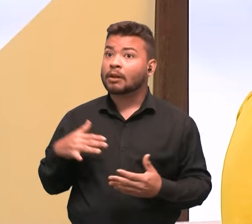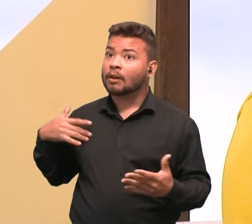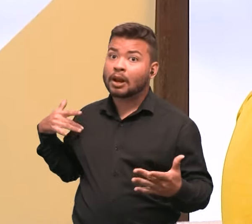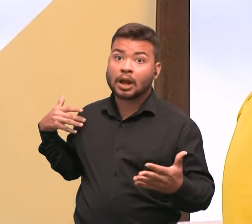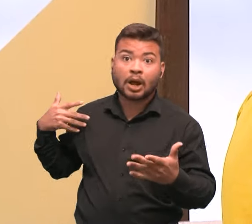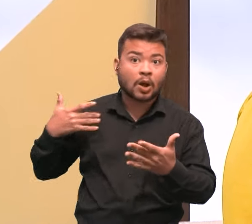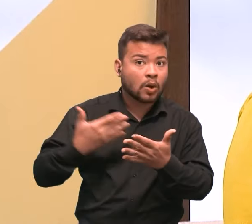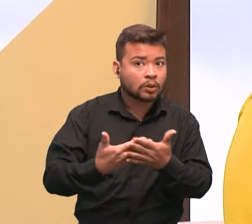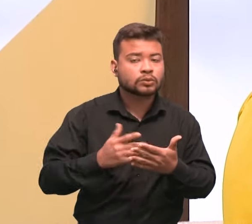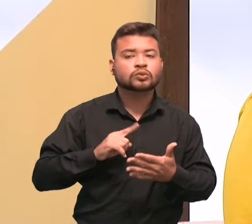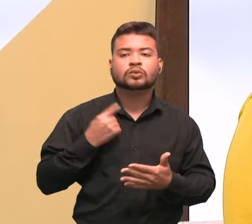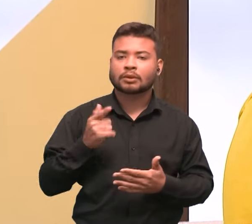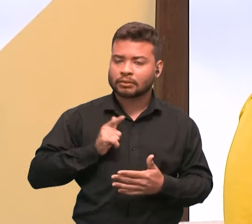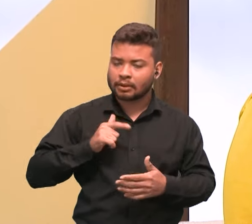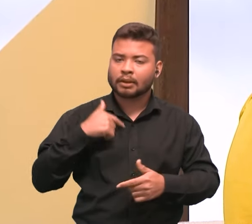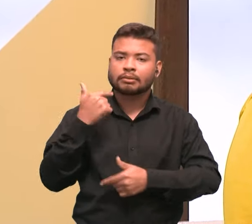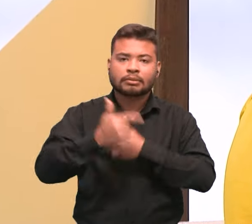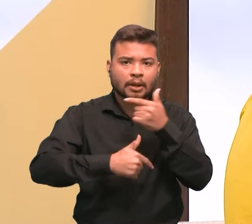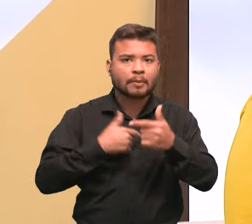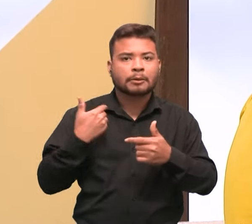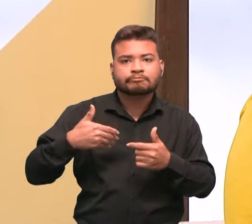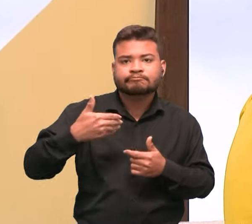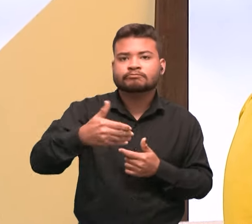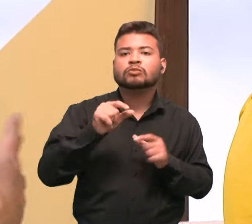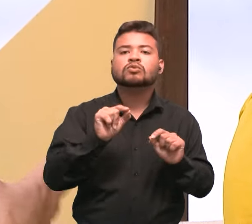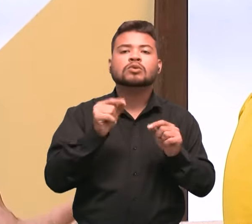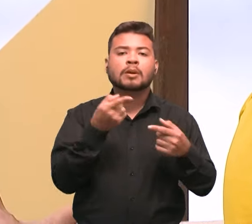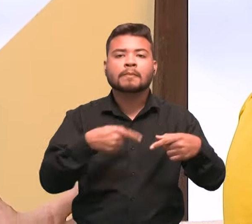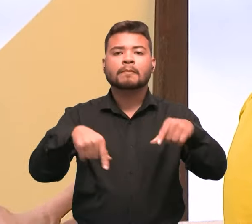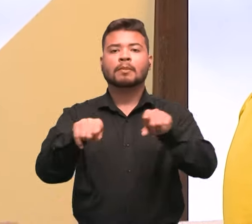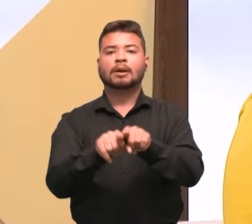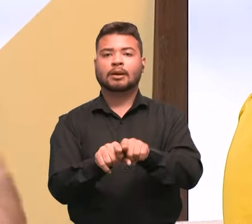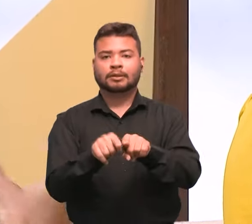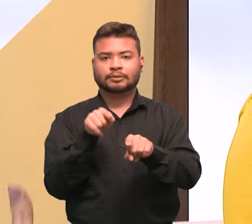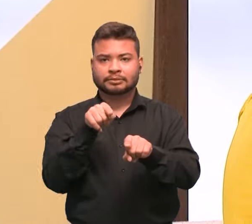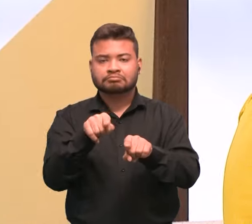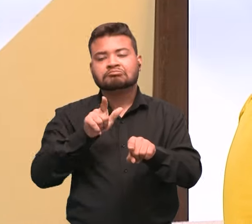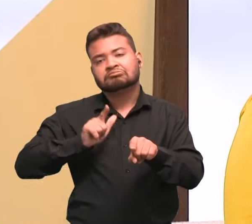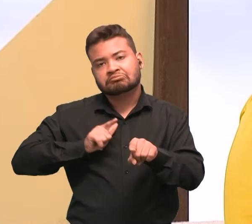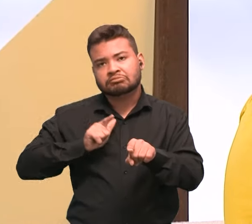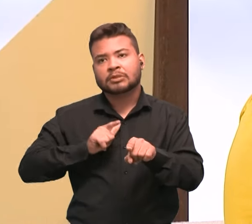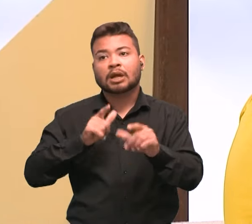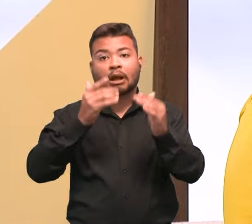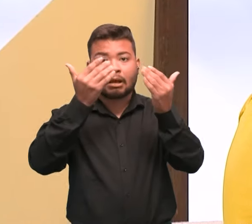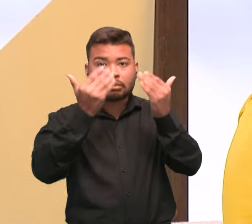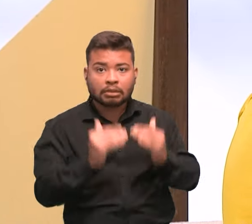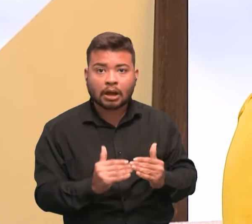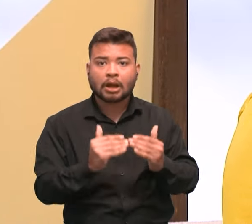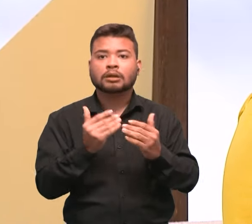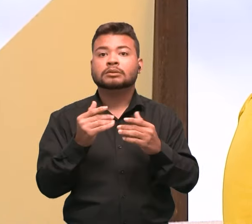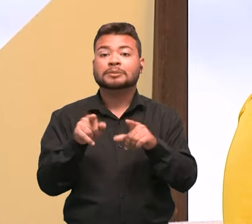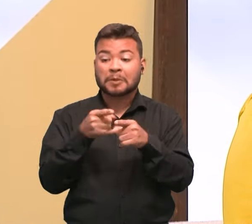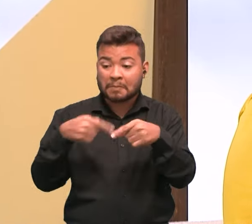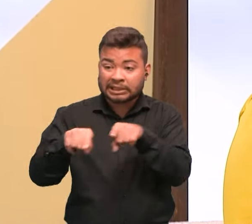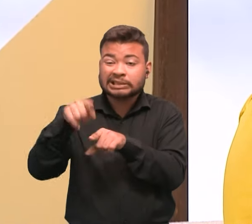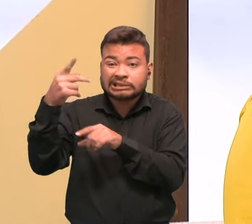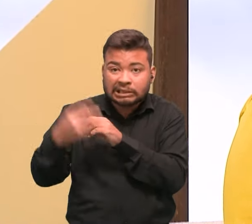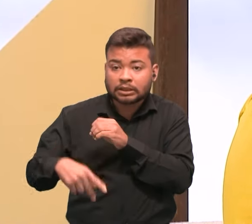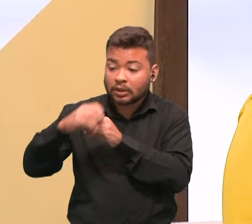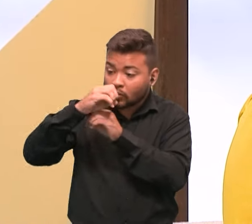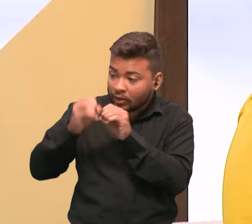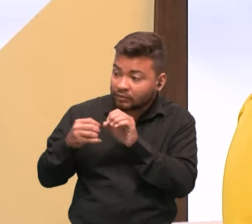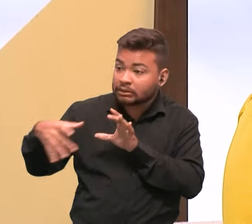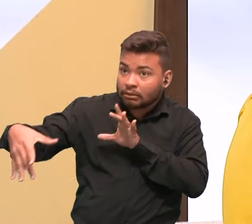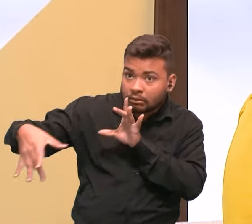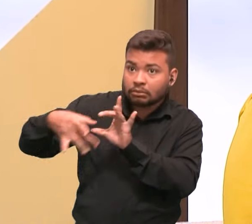um trabalho em andamento, assim, de parceria com apoio para análises e parcerias dentro da própria UFG, para que a gente consiga